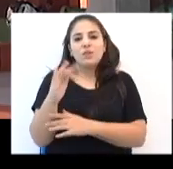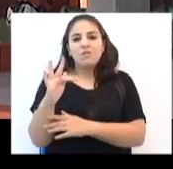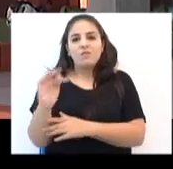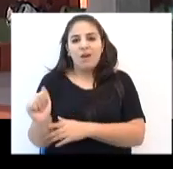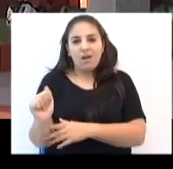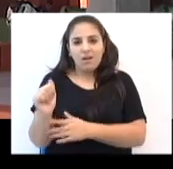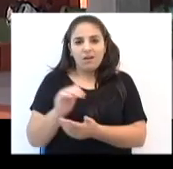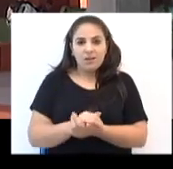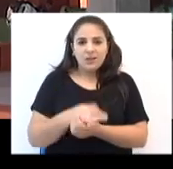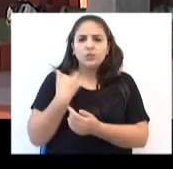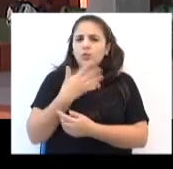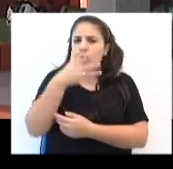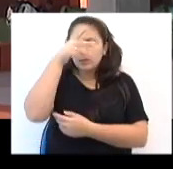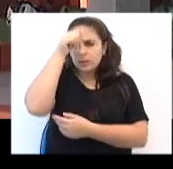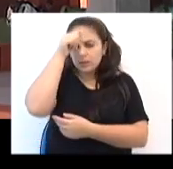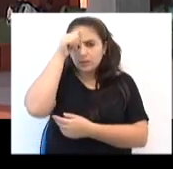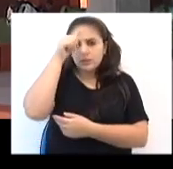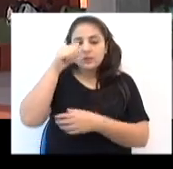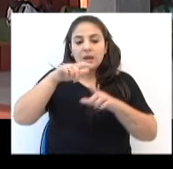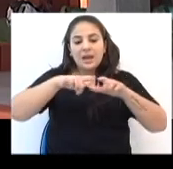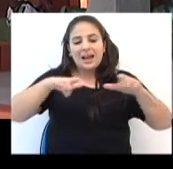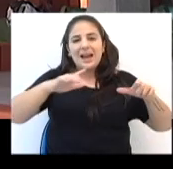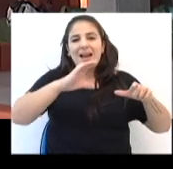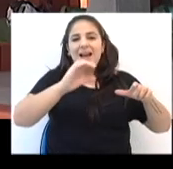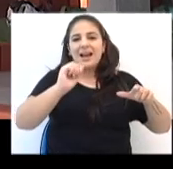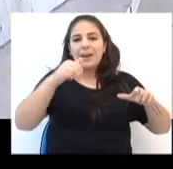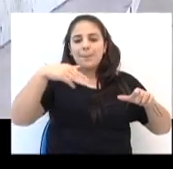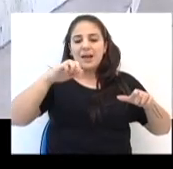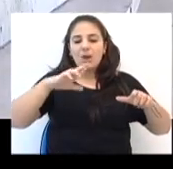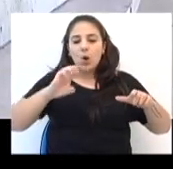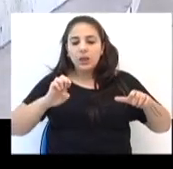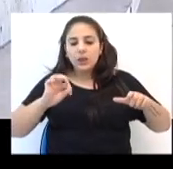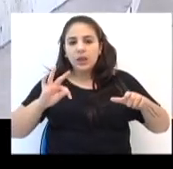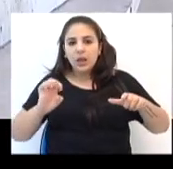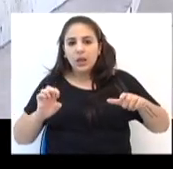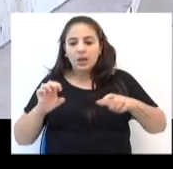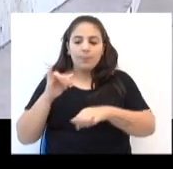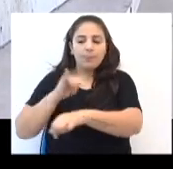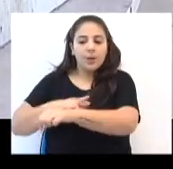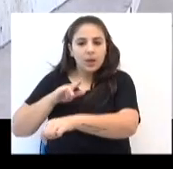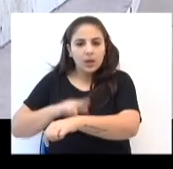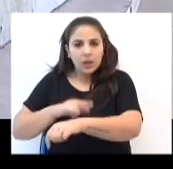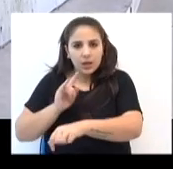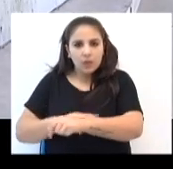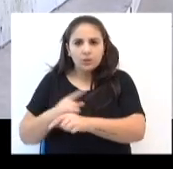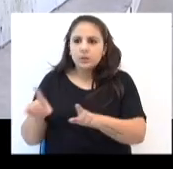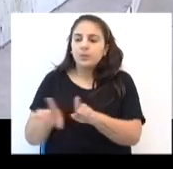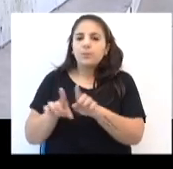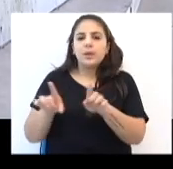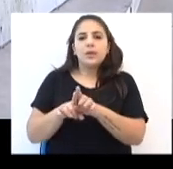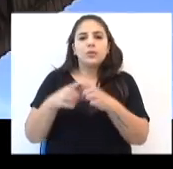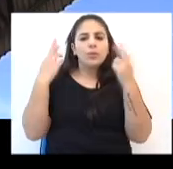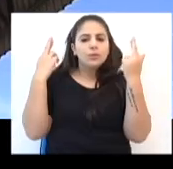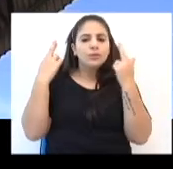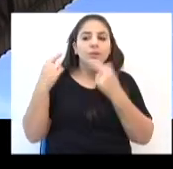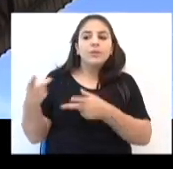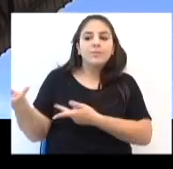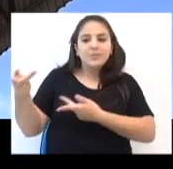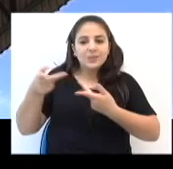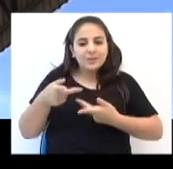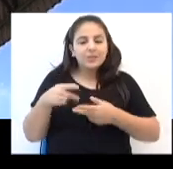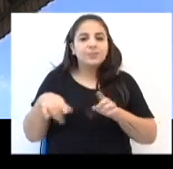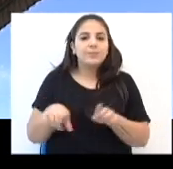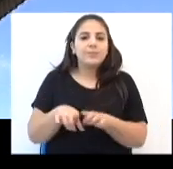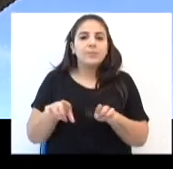visualizando ali a construção dos camarotes e dos banheiros. O banheiro tanto do torcedor do Gaúcho como dos